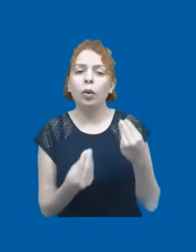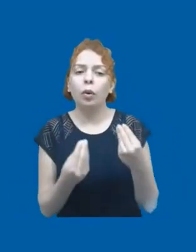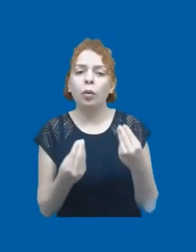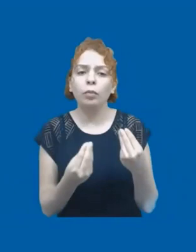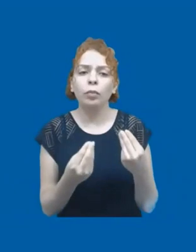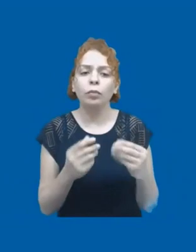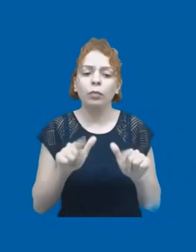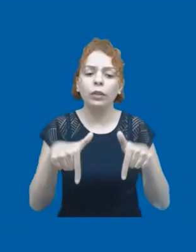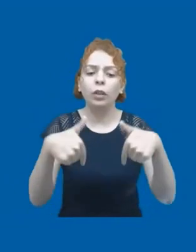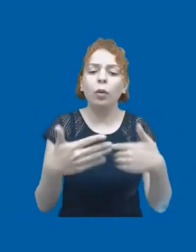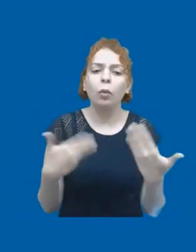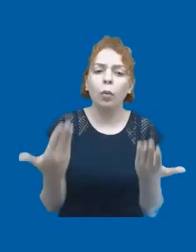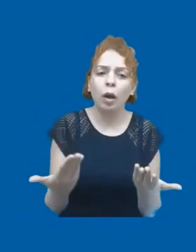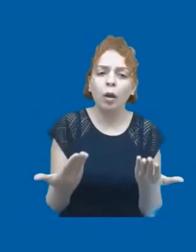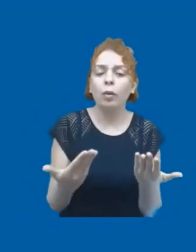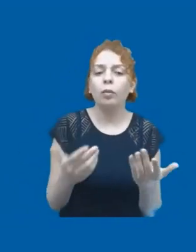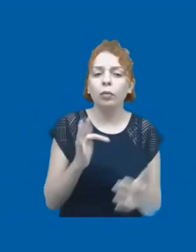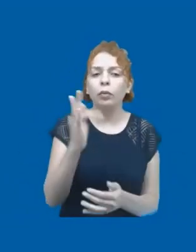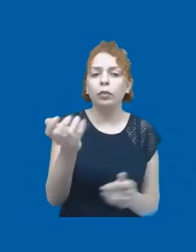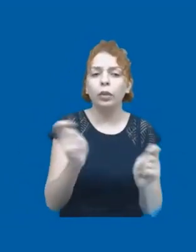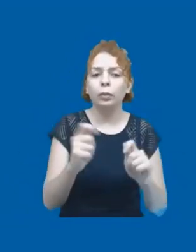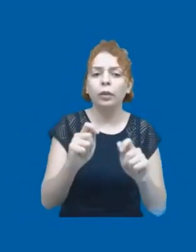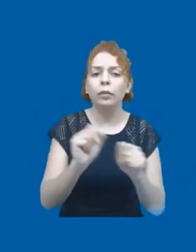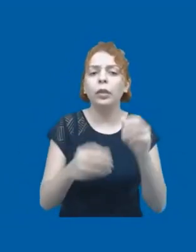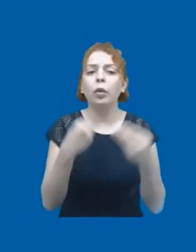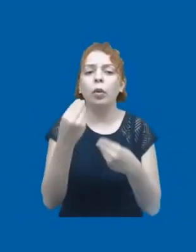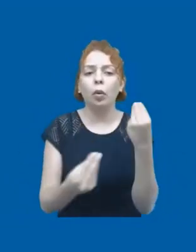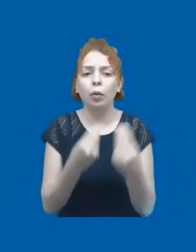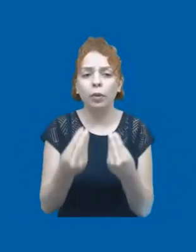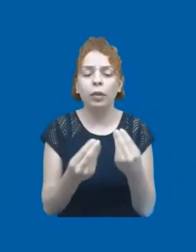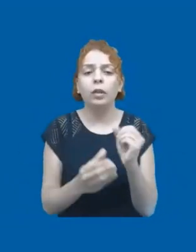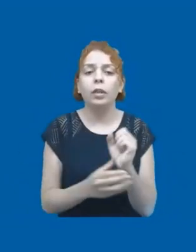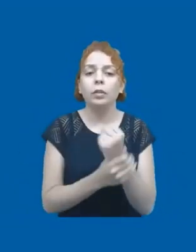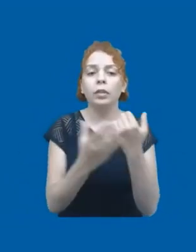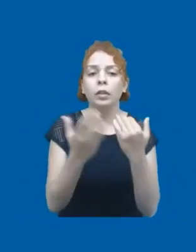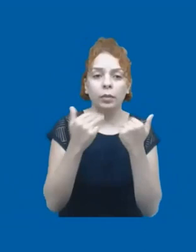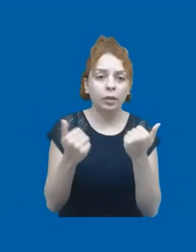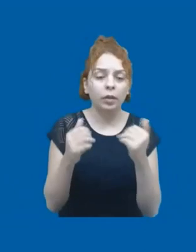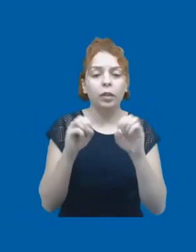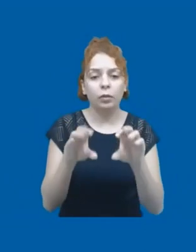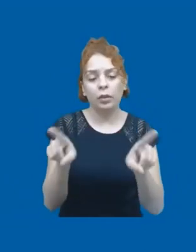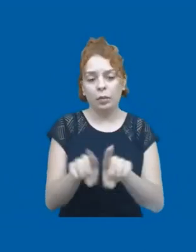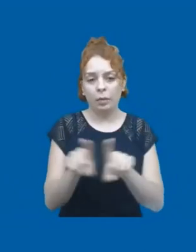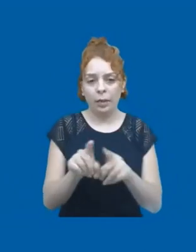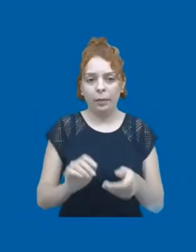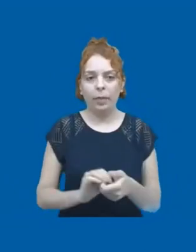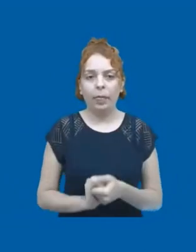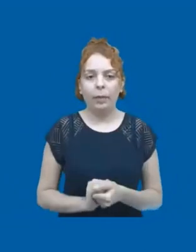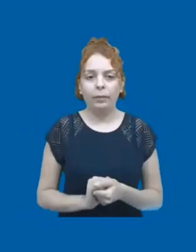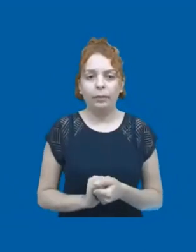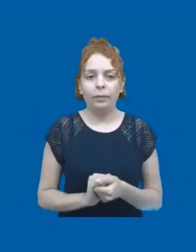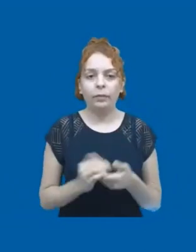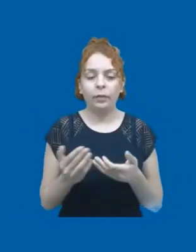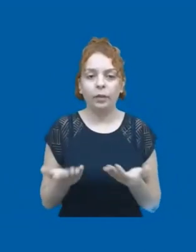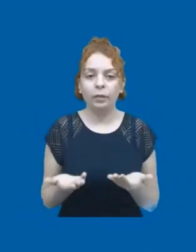que ainda pode ser feito, no que se requer a segurança alimentar e acesso à educação. Não podemos